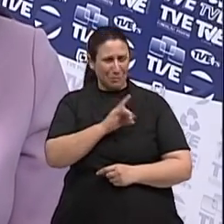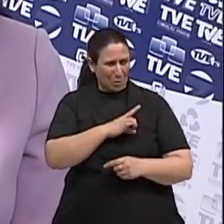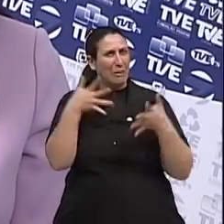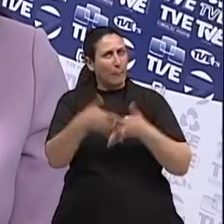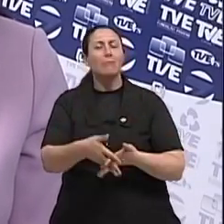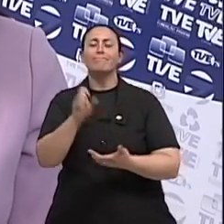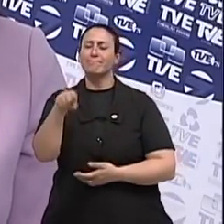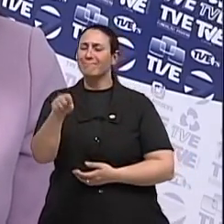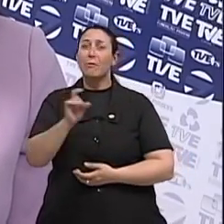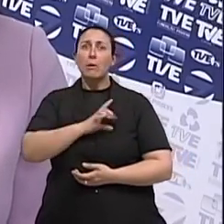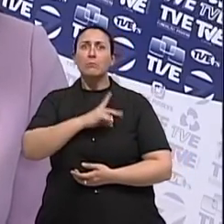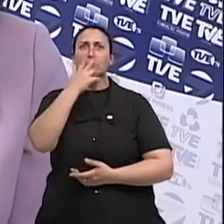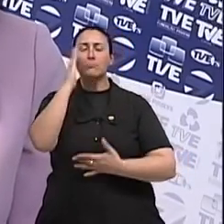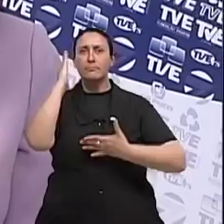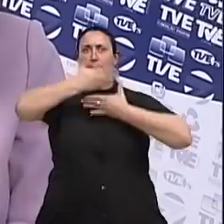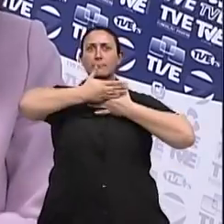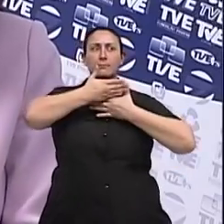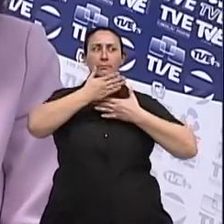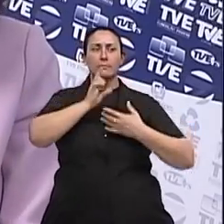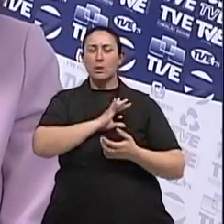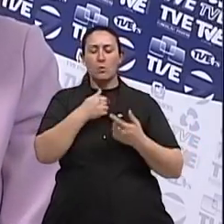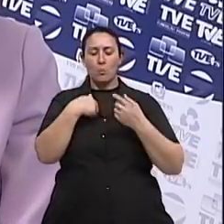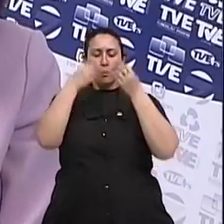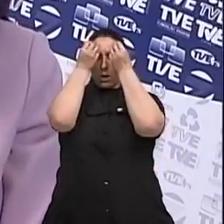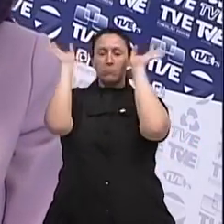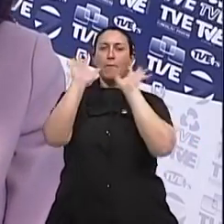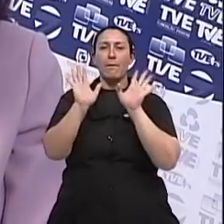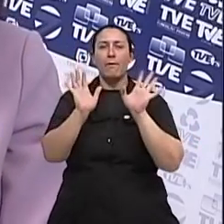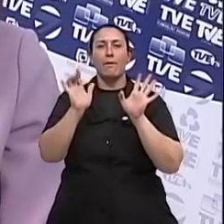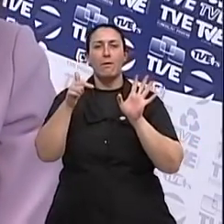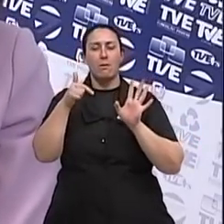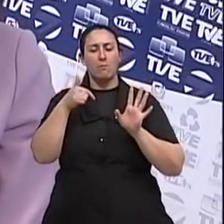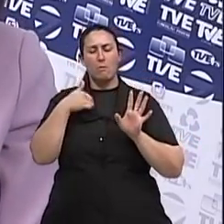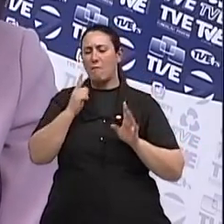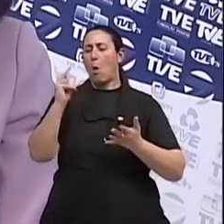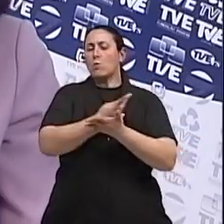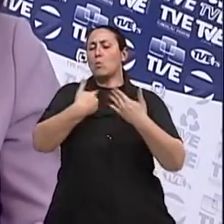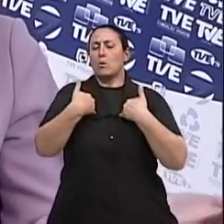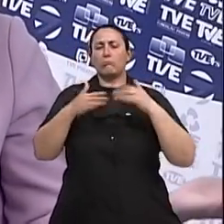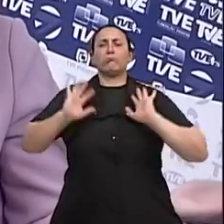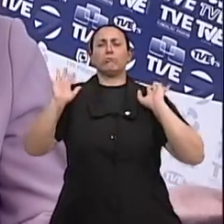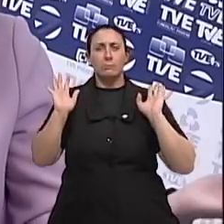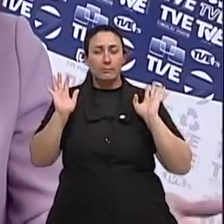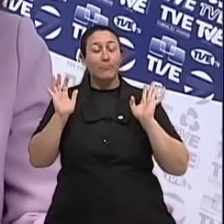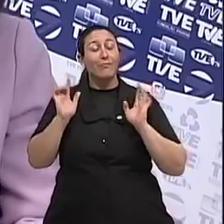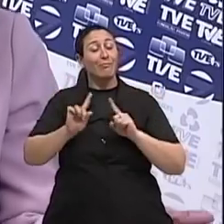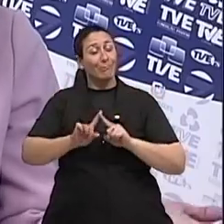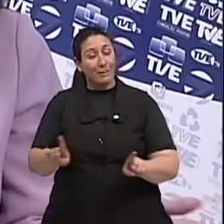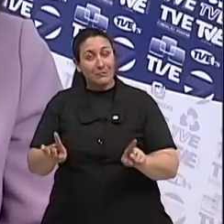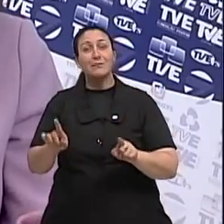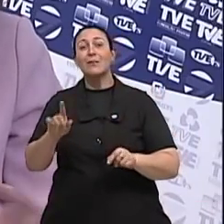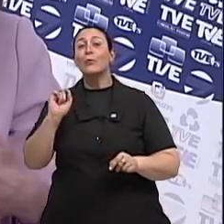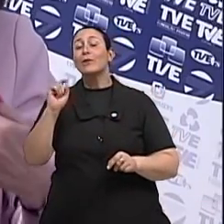como se bloqueasse, assim. Eu não quero saber disso. Isso não vai acontecer comigo. E a gente sabe, nós estávamos